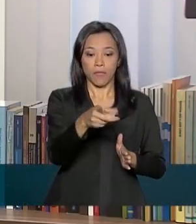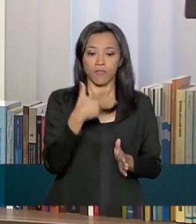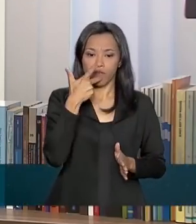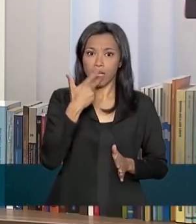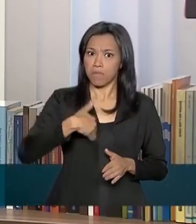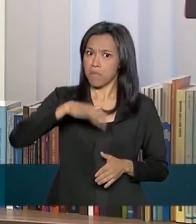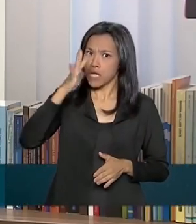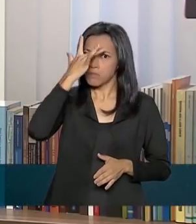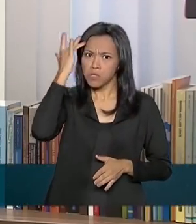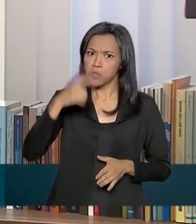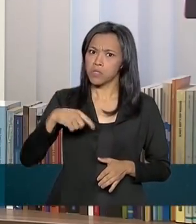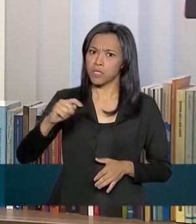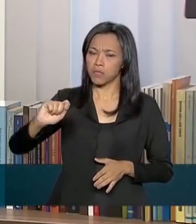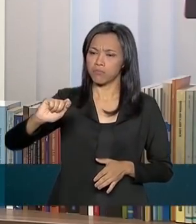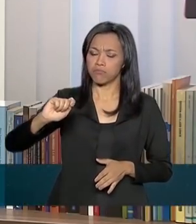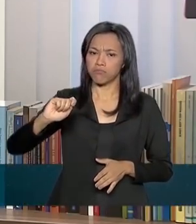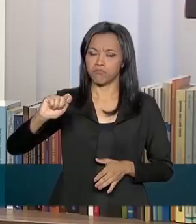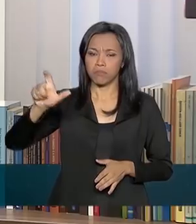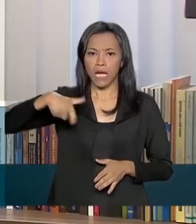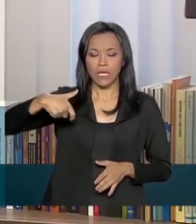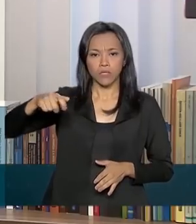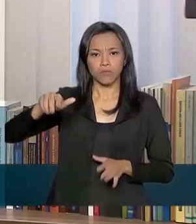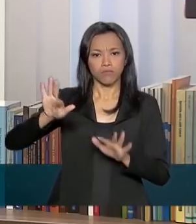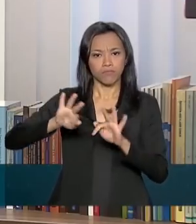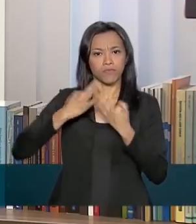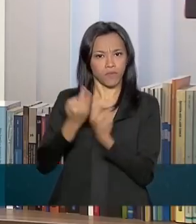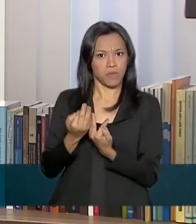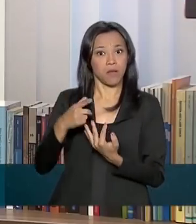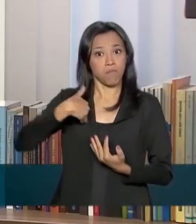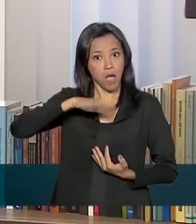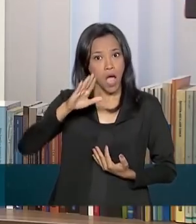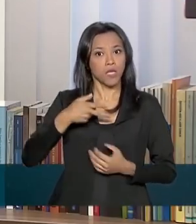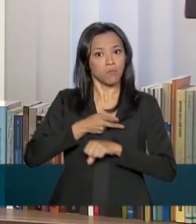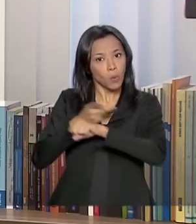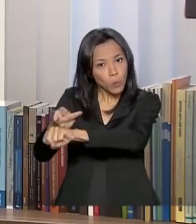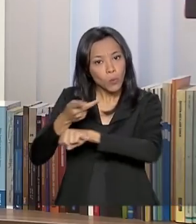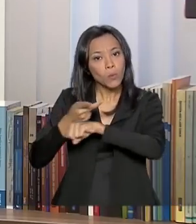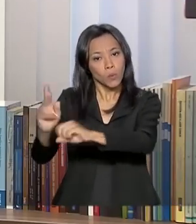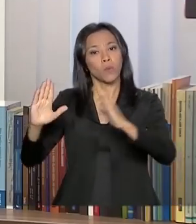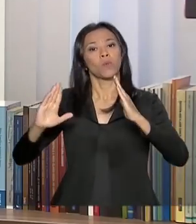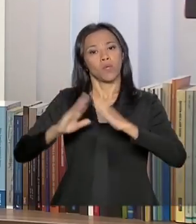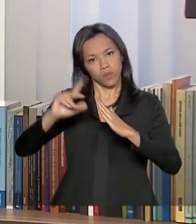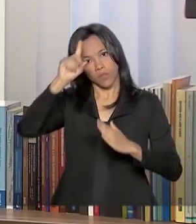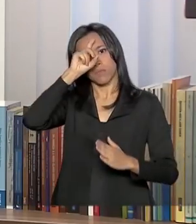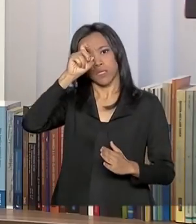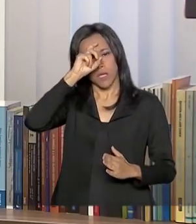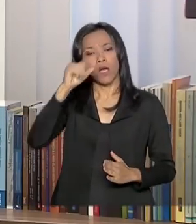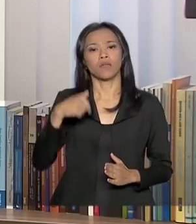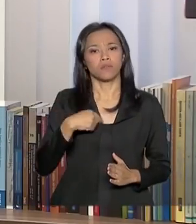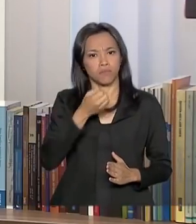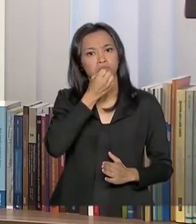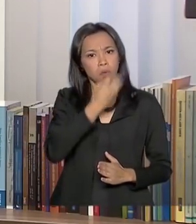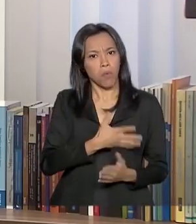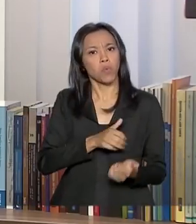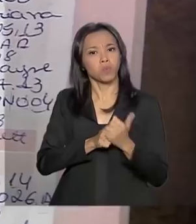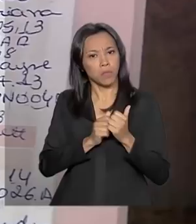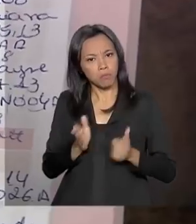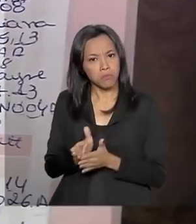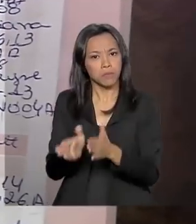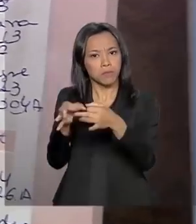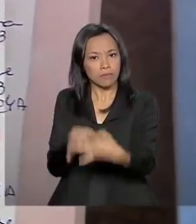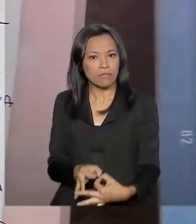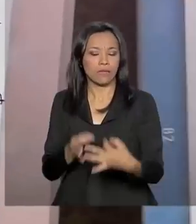Família do que entre não beneficiários. Isso faz com que a gente perceba que o programa está no caminho adequado.